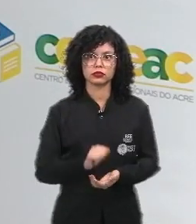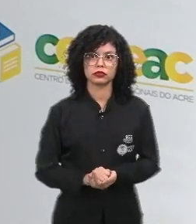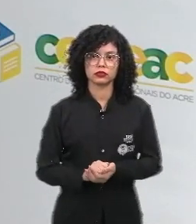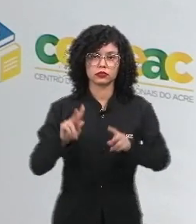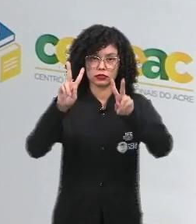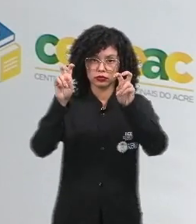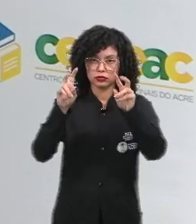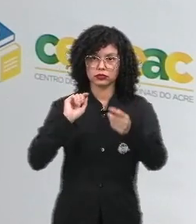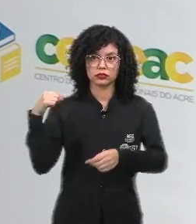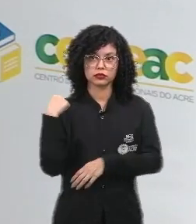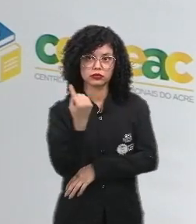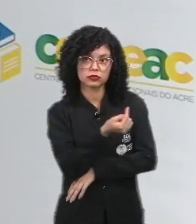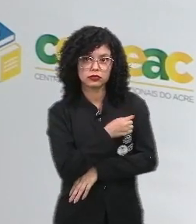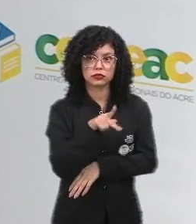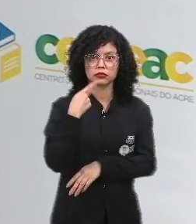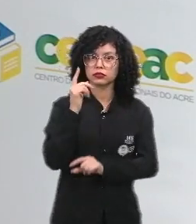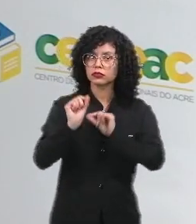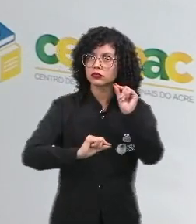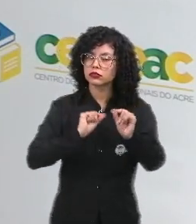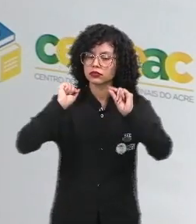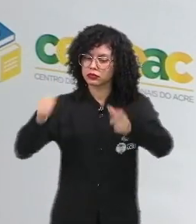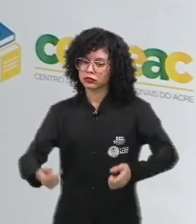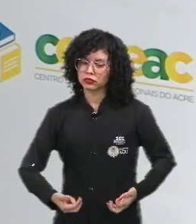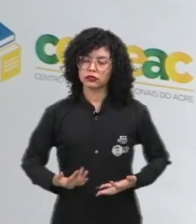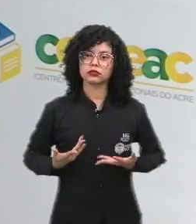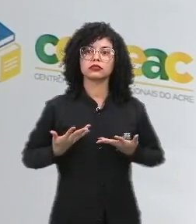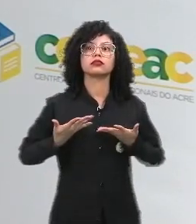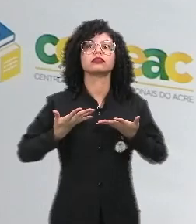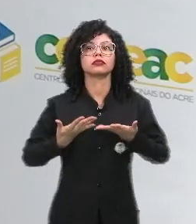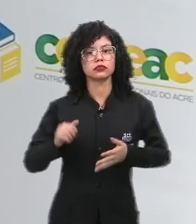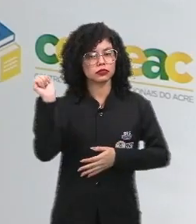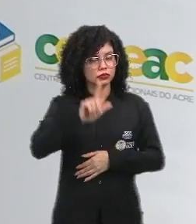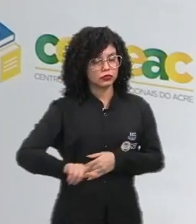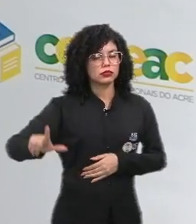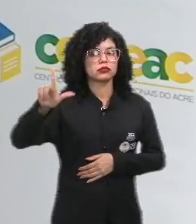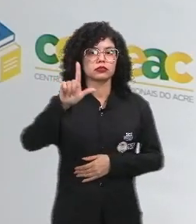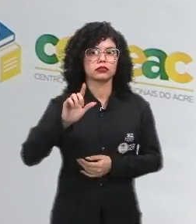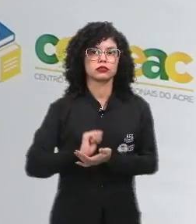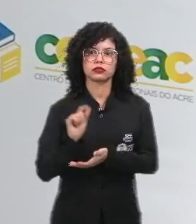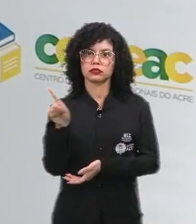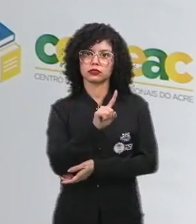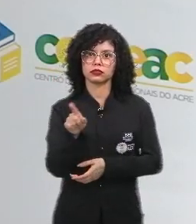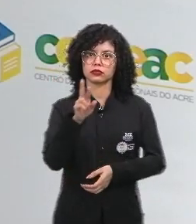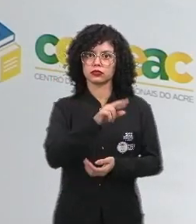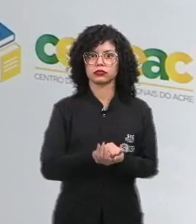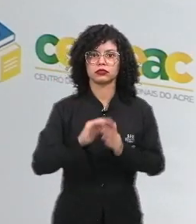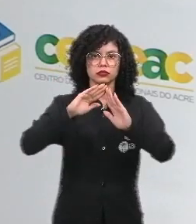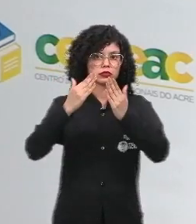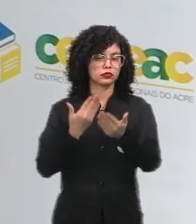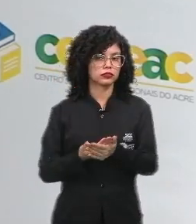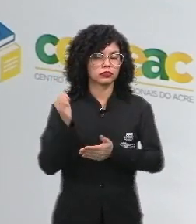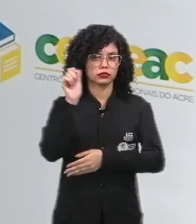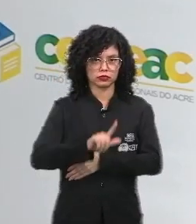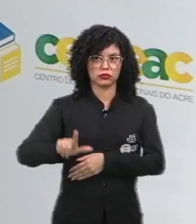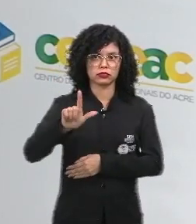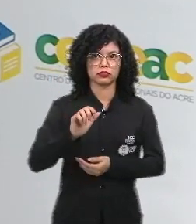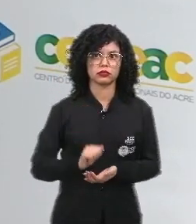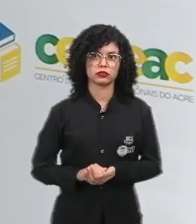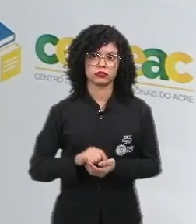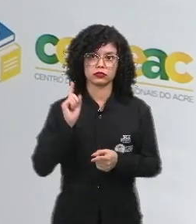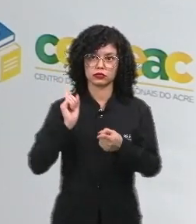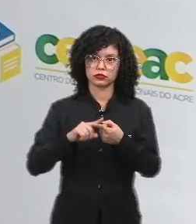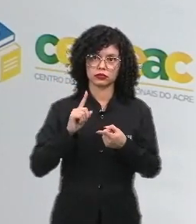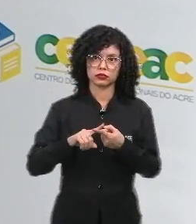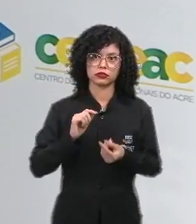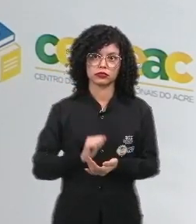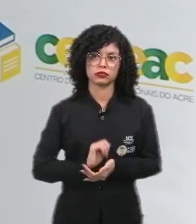seguinte, nós falamos de manifestação literária e não de escola literária de fato. Por